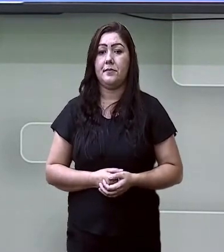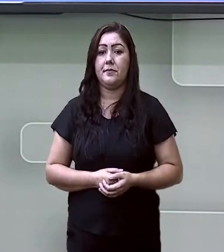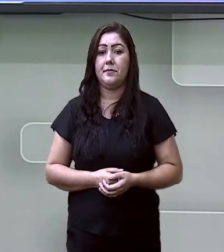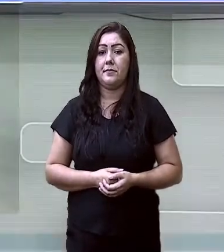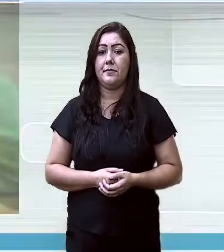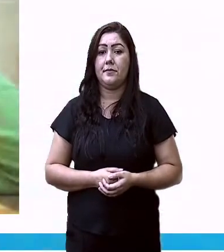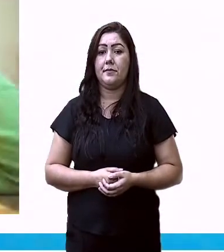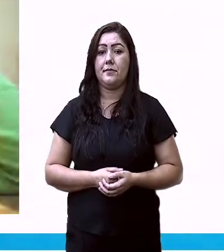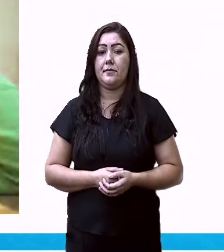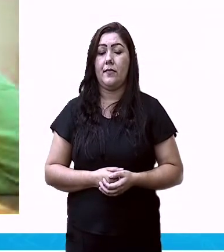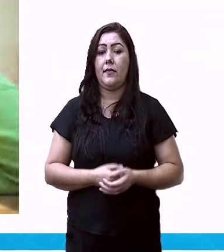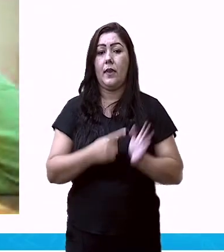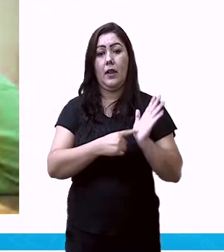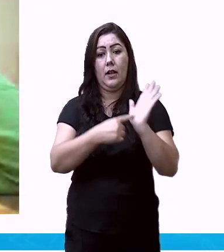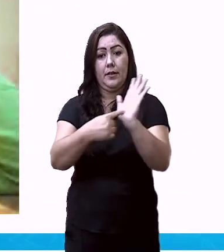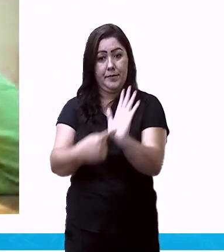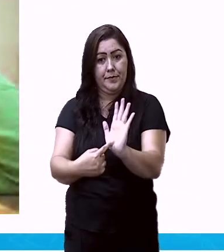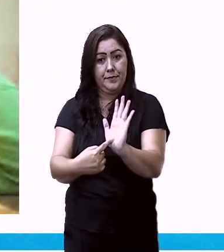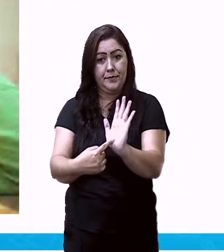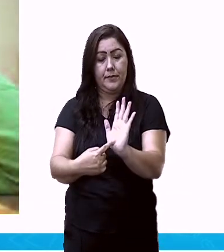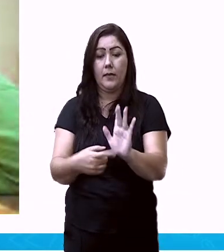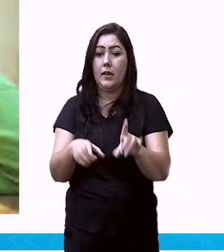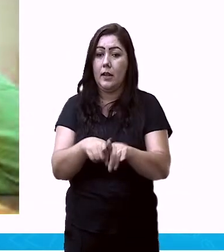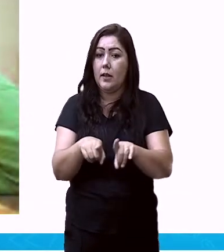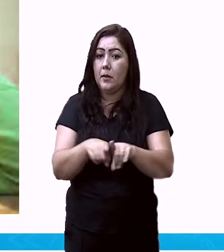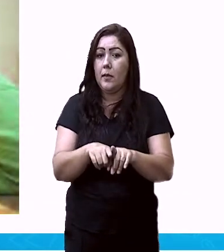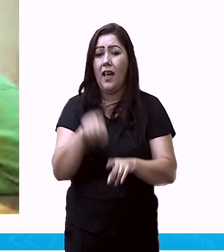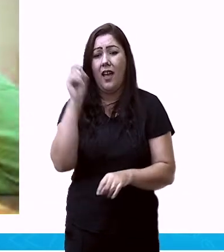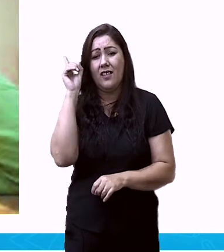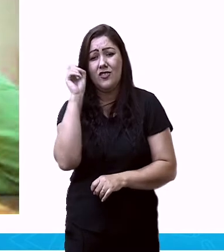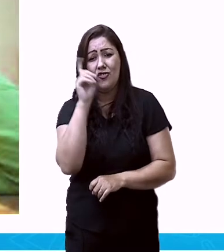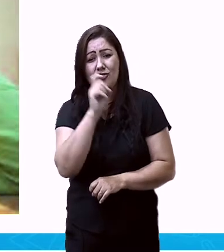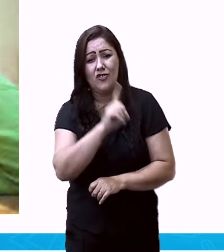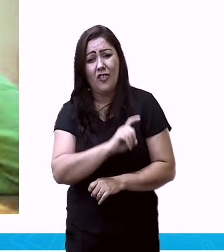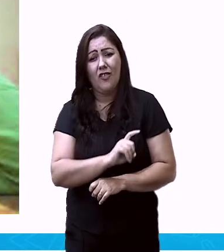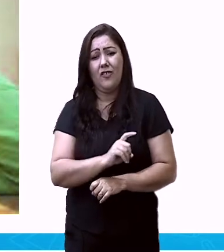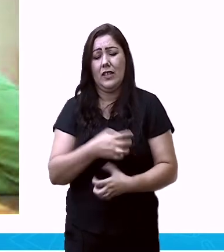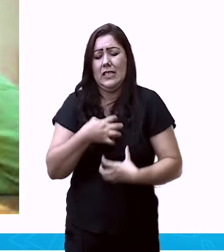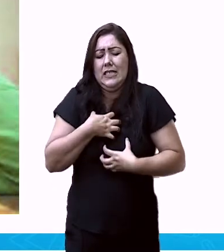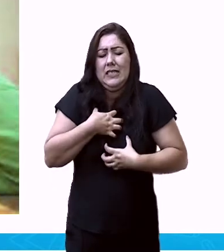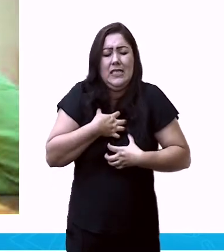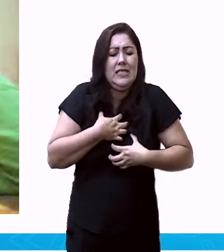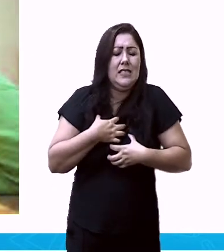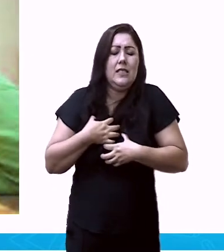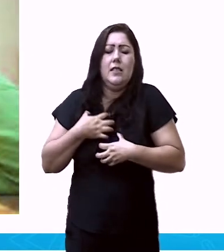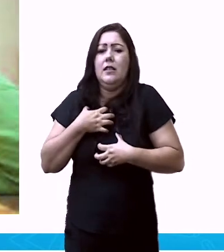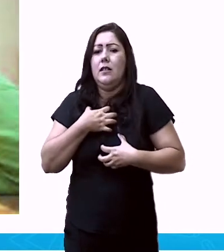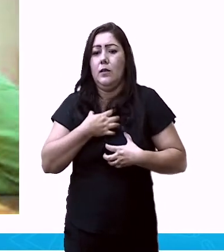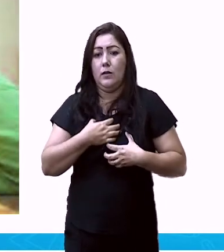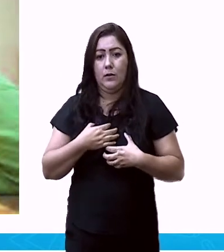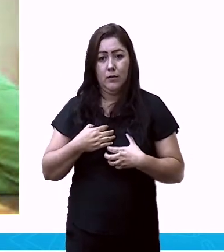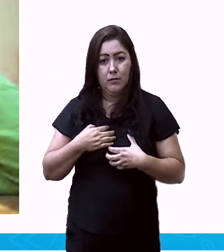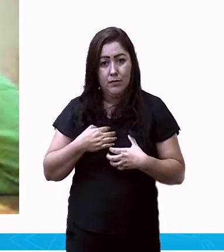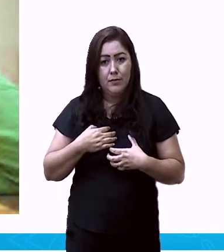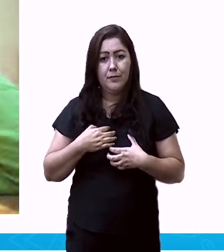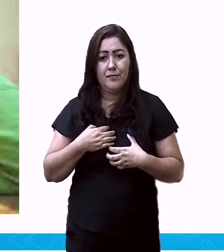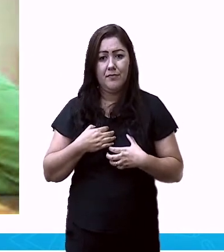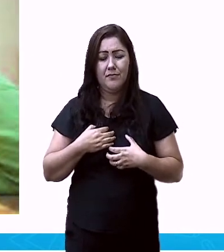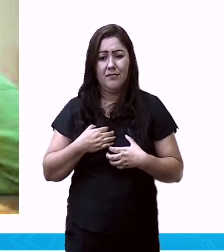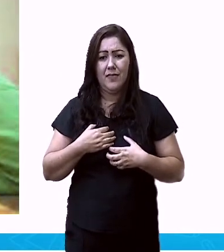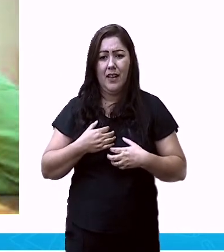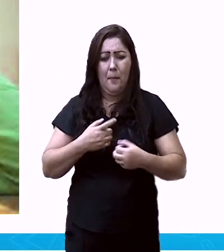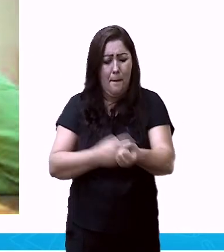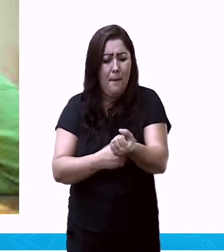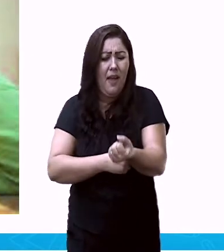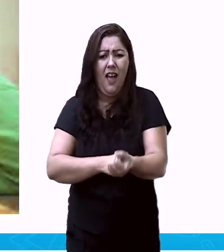Podem apresentar uma dificuldade maior em lidar com as emoções. Desregulam mais facilmente,